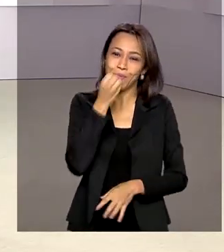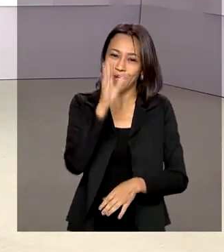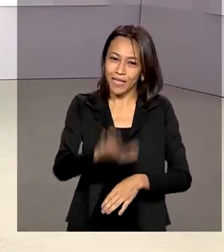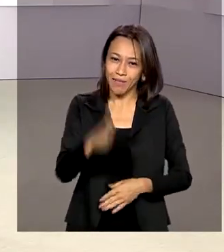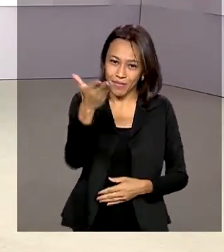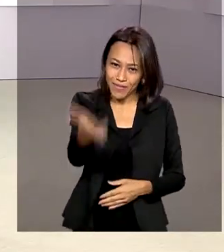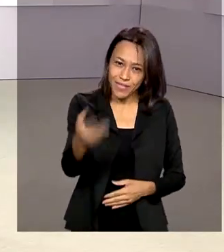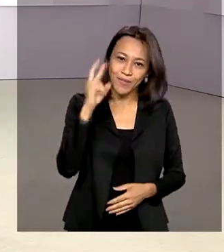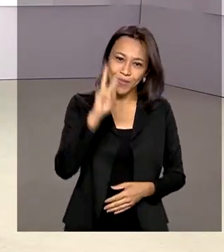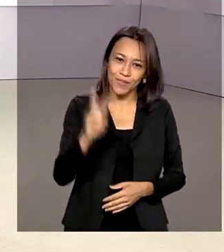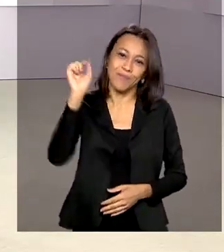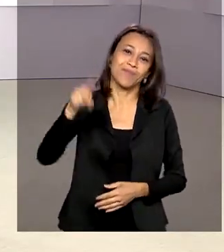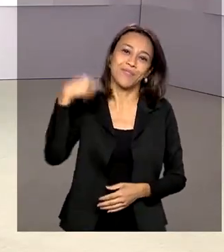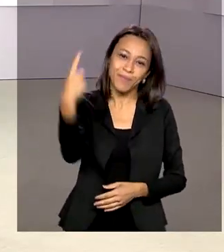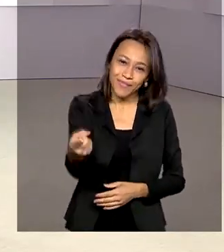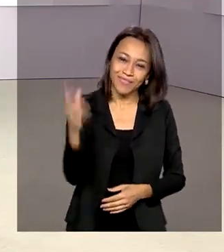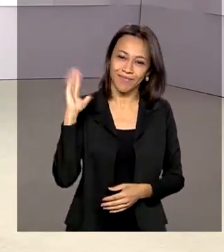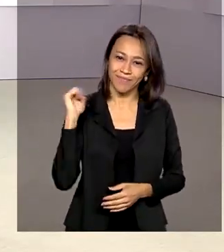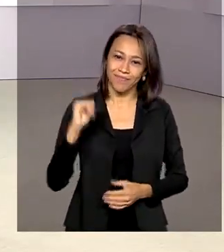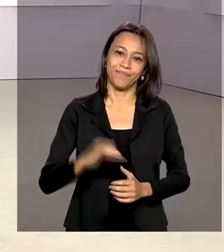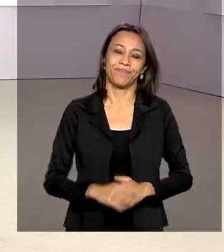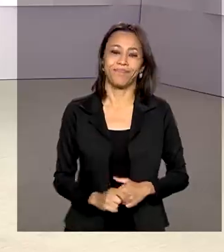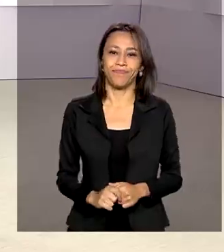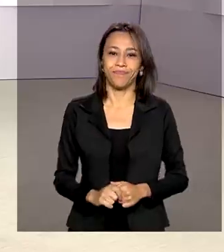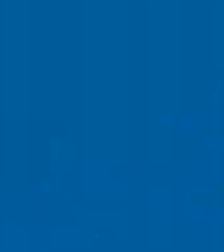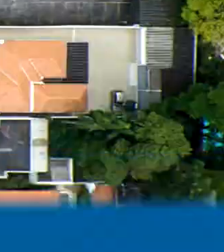tarde para você. Nos vemos na próxima edição. Até lá.